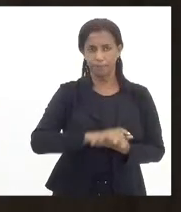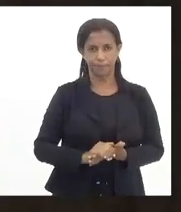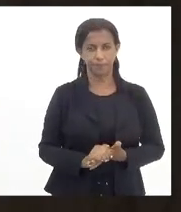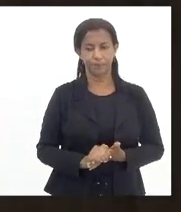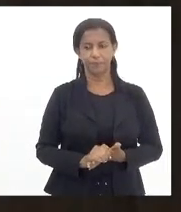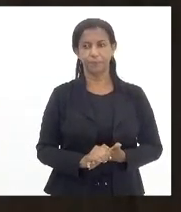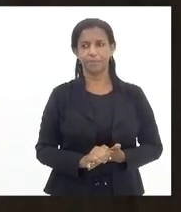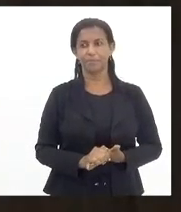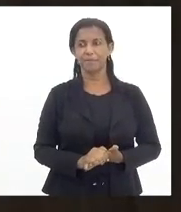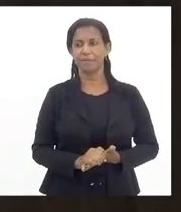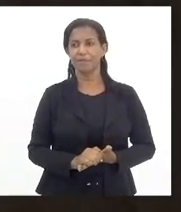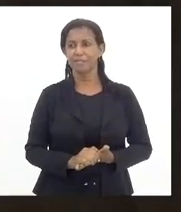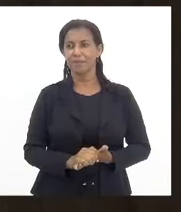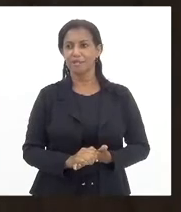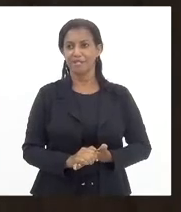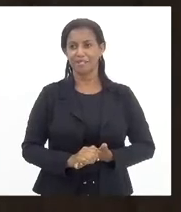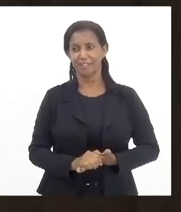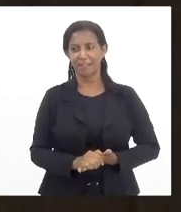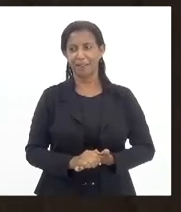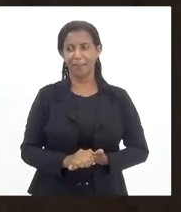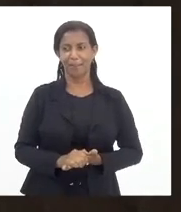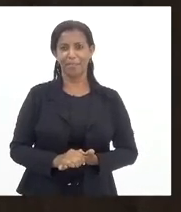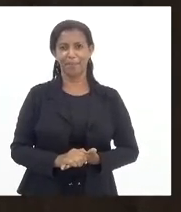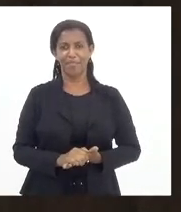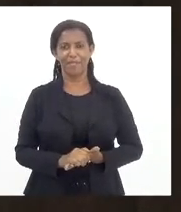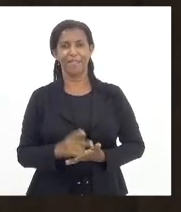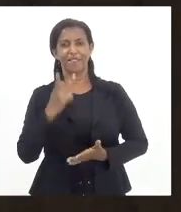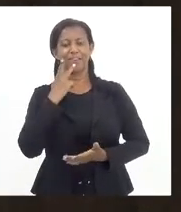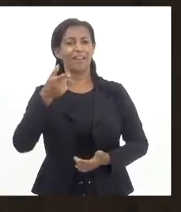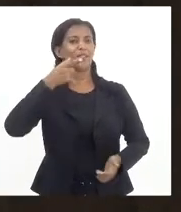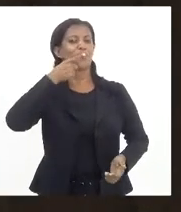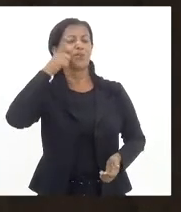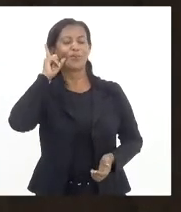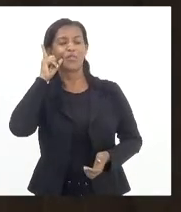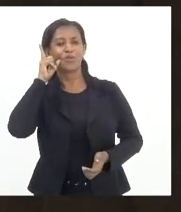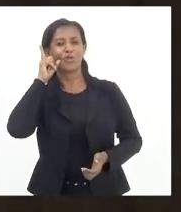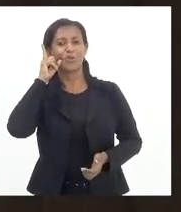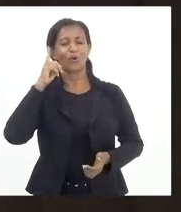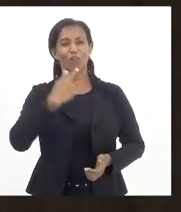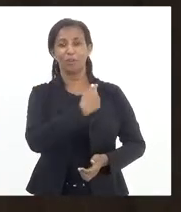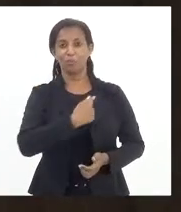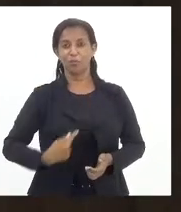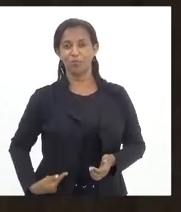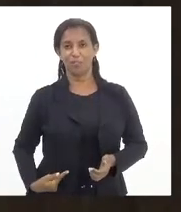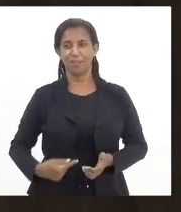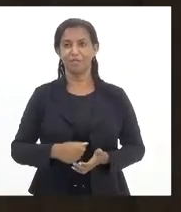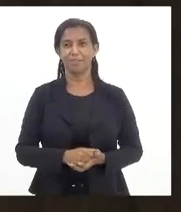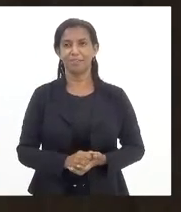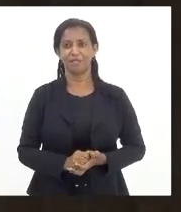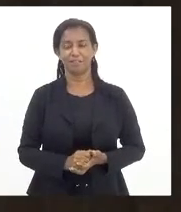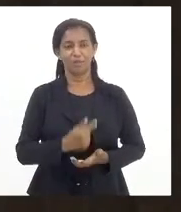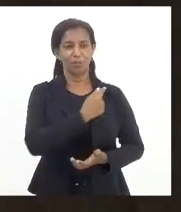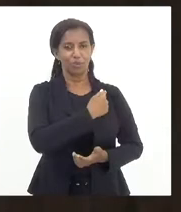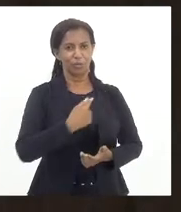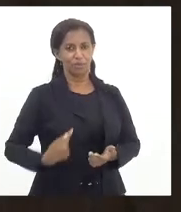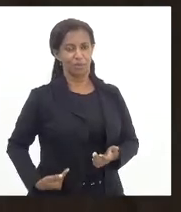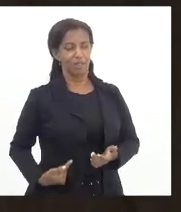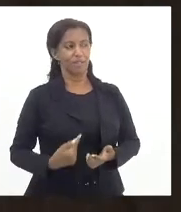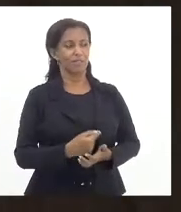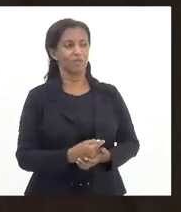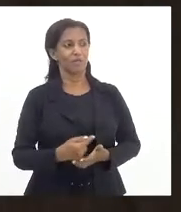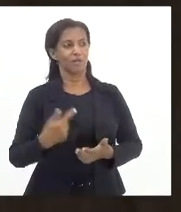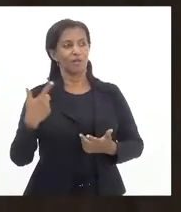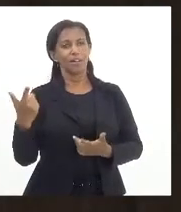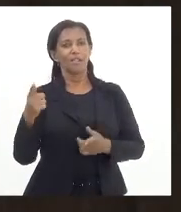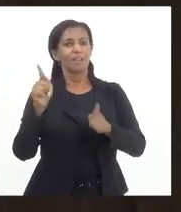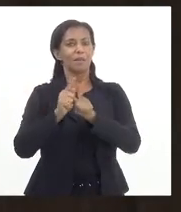ao Márcio Pacheco, líder do governo. Queria dizer que ontem, quando eu falava com o governador, e o governador me